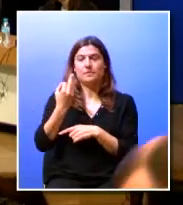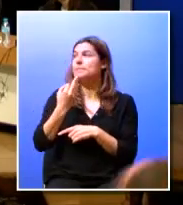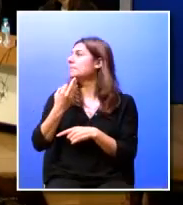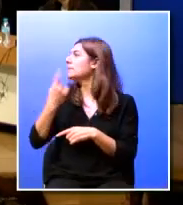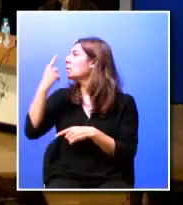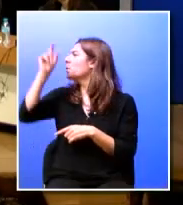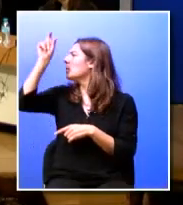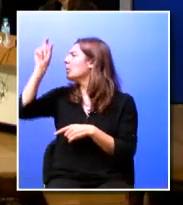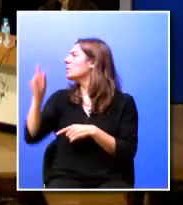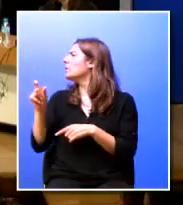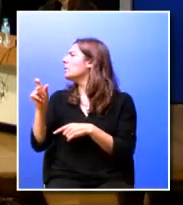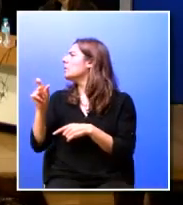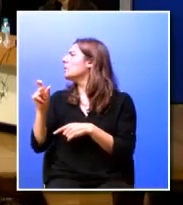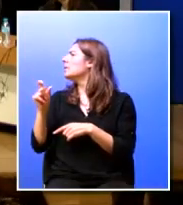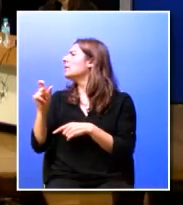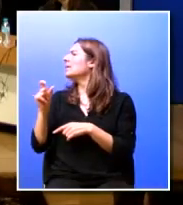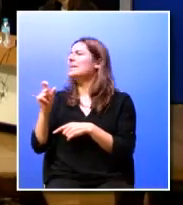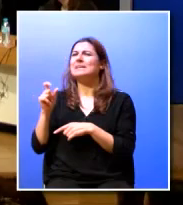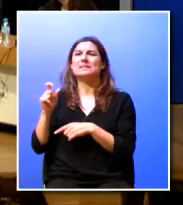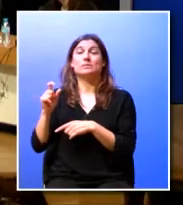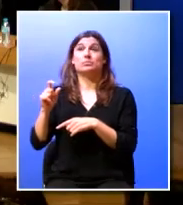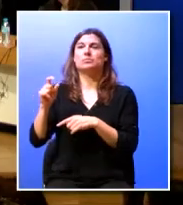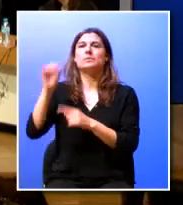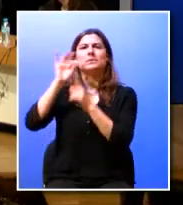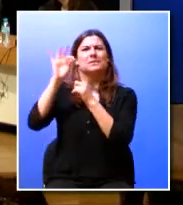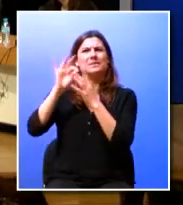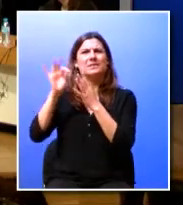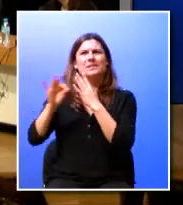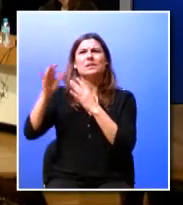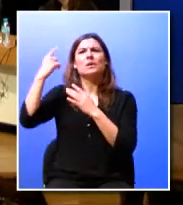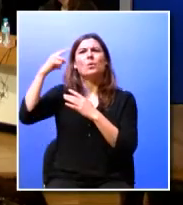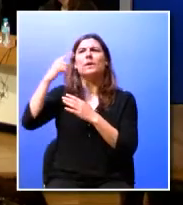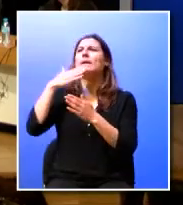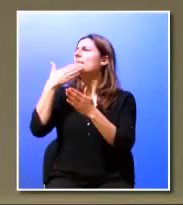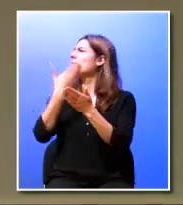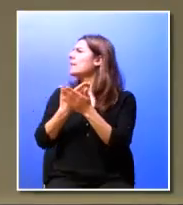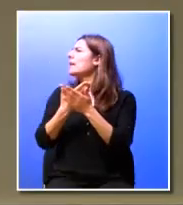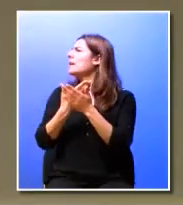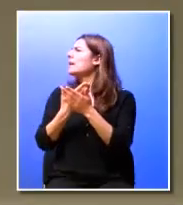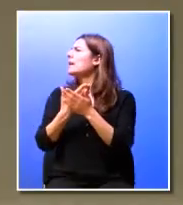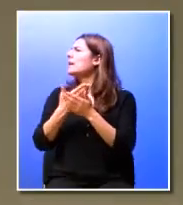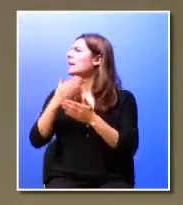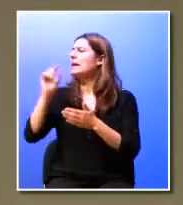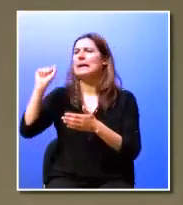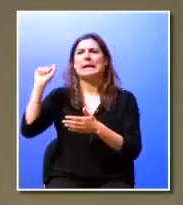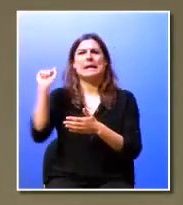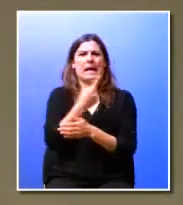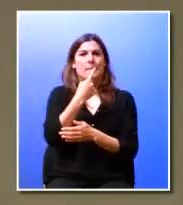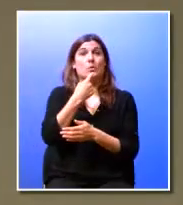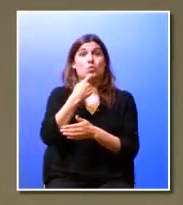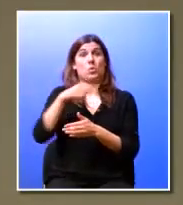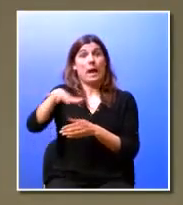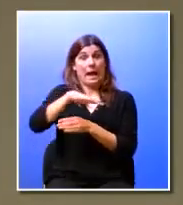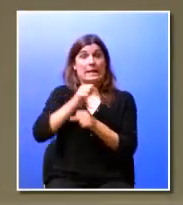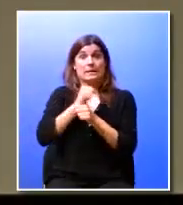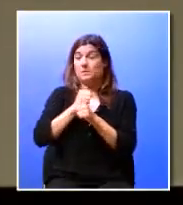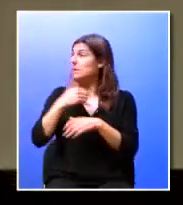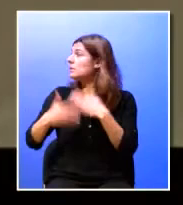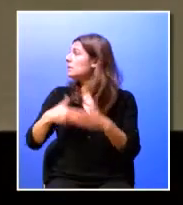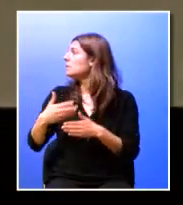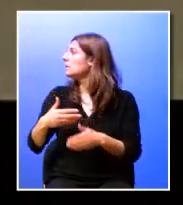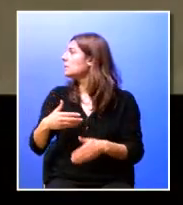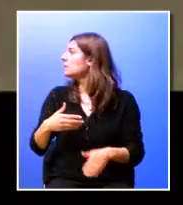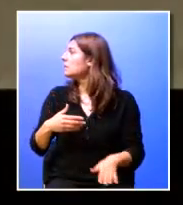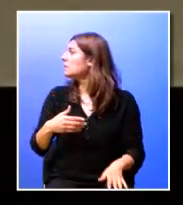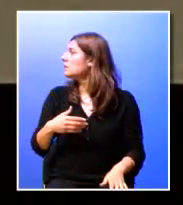espécie que apresenta em Portugal características únicas o que faz dela a espécie em mais rápido crescimento no mercado de trabalho Deem-me só um momento